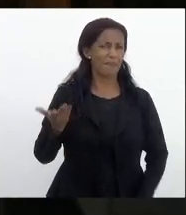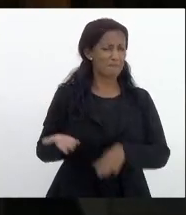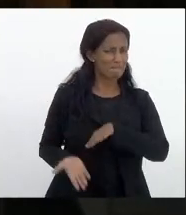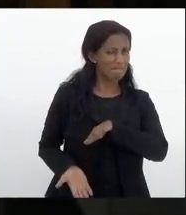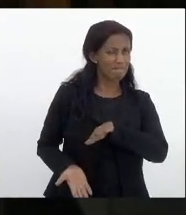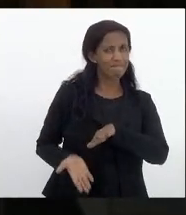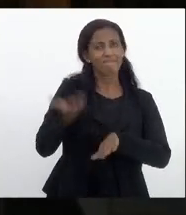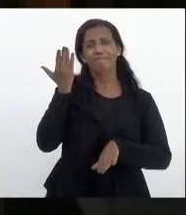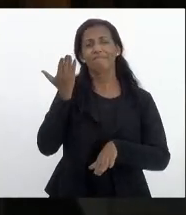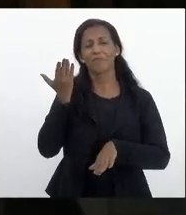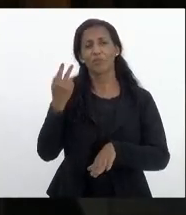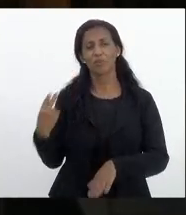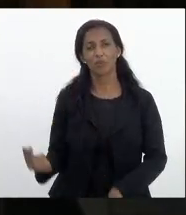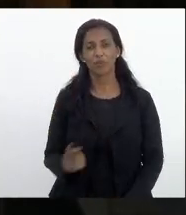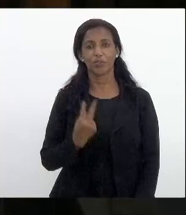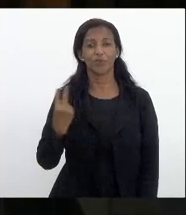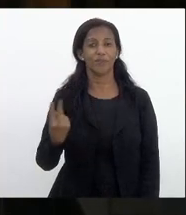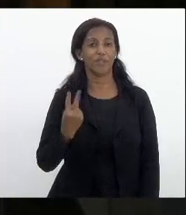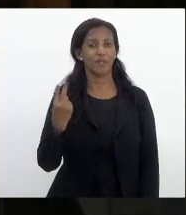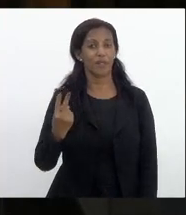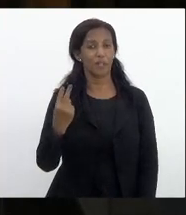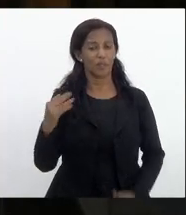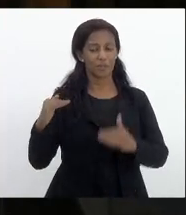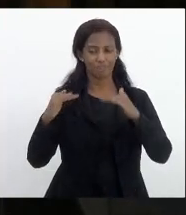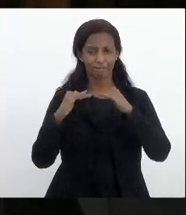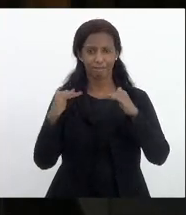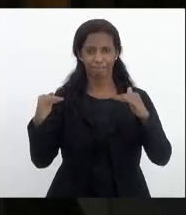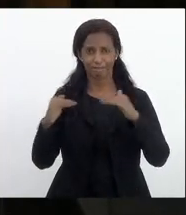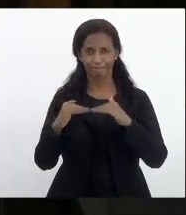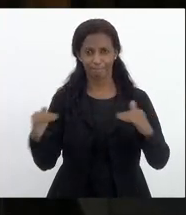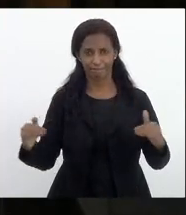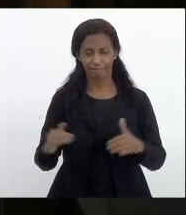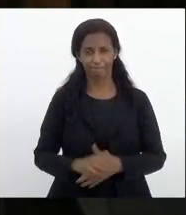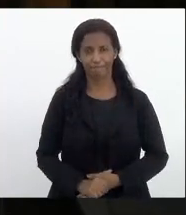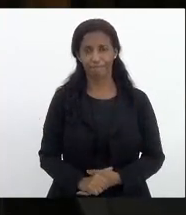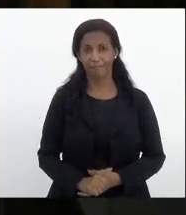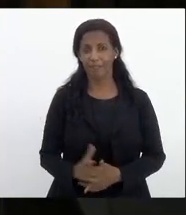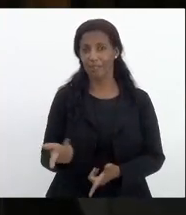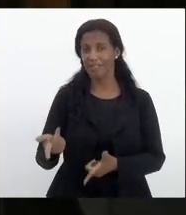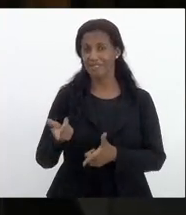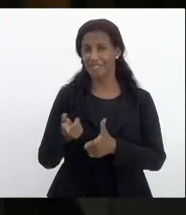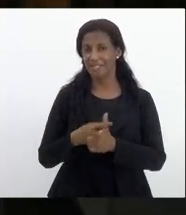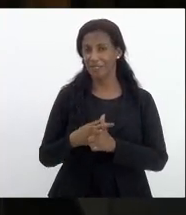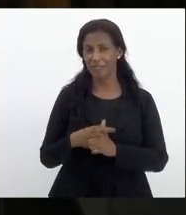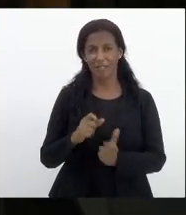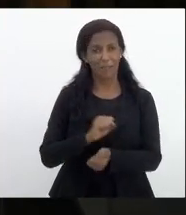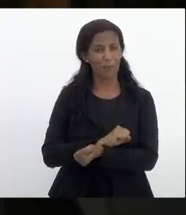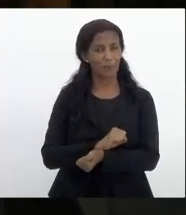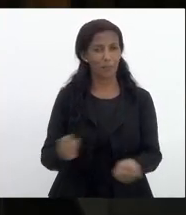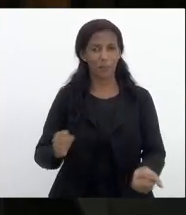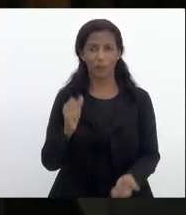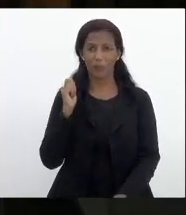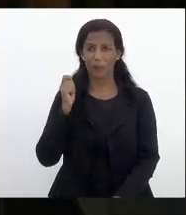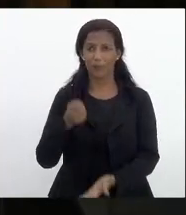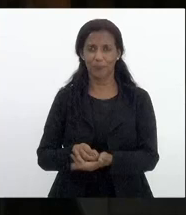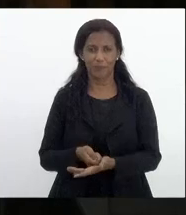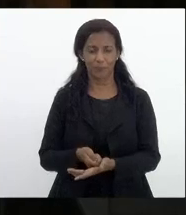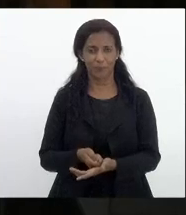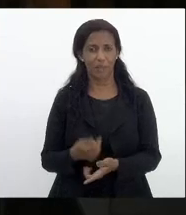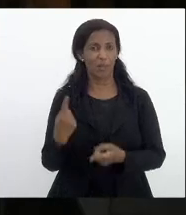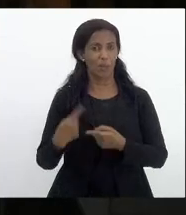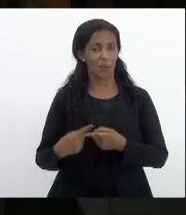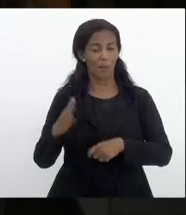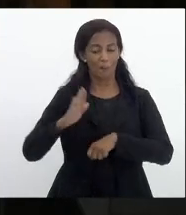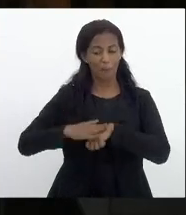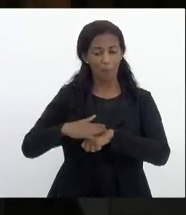dos valores de mercado então são dívidas impagáveis porque por